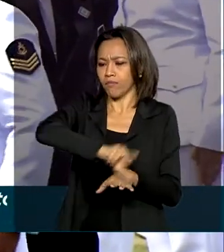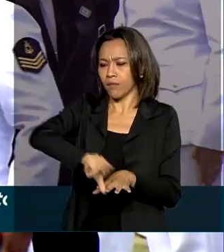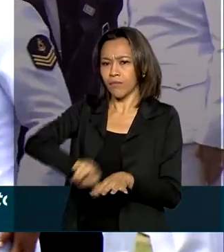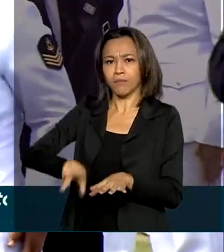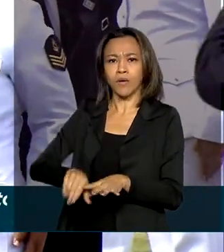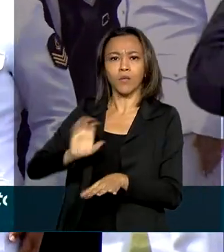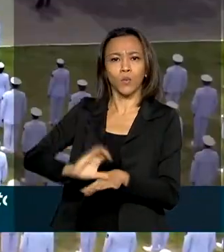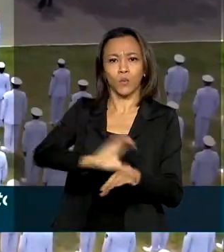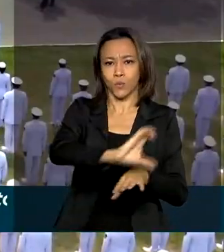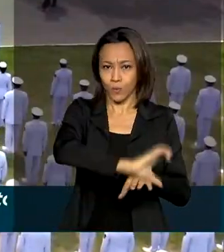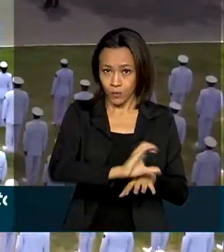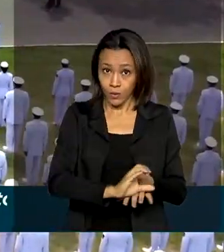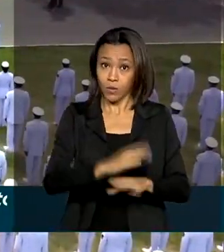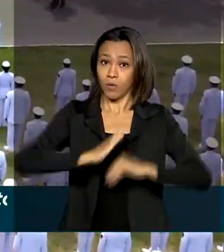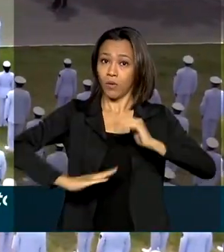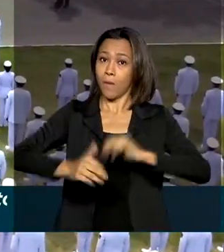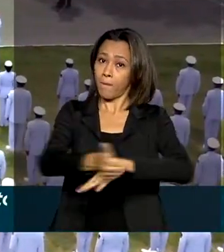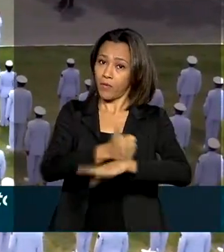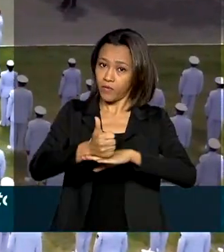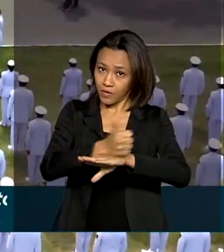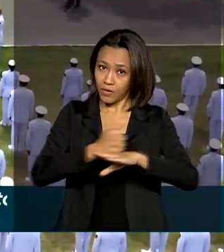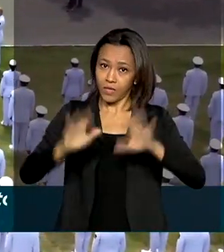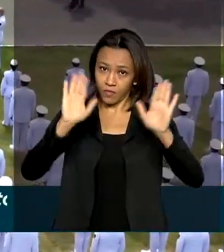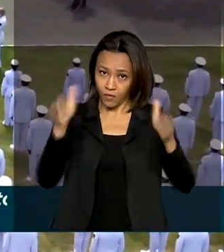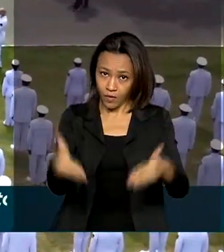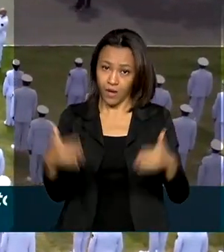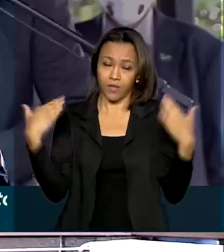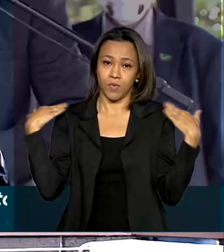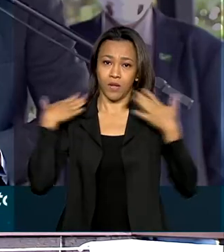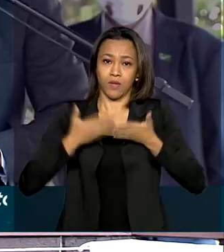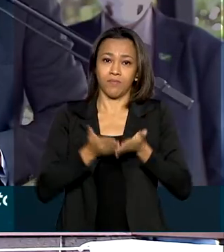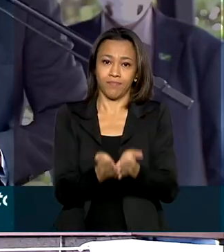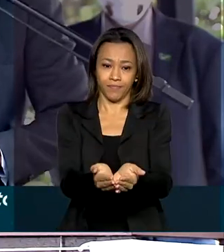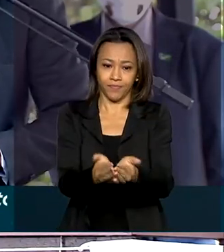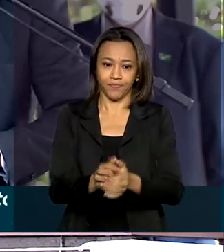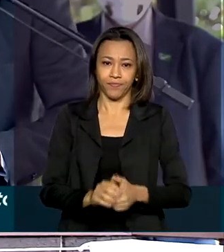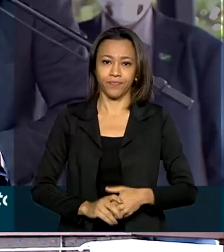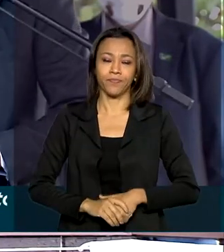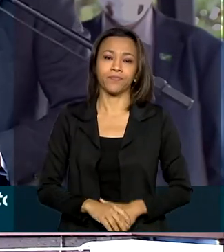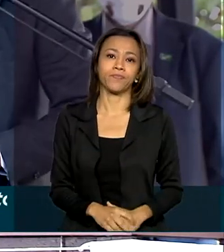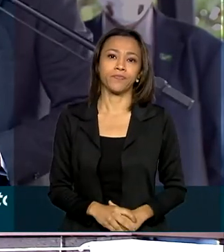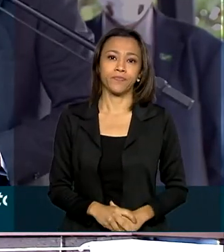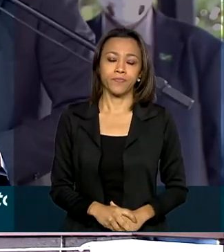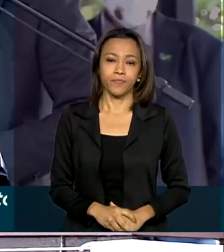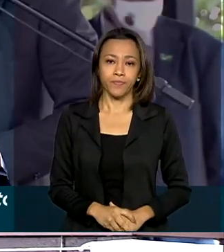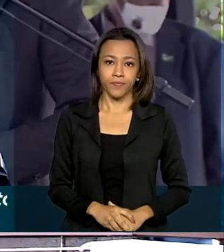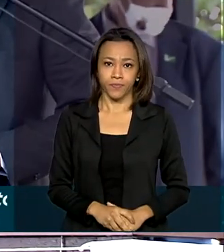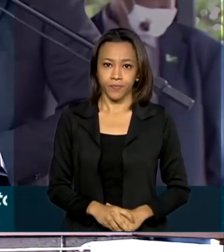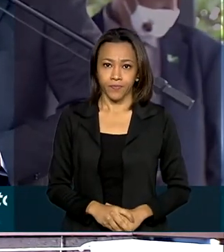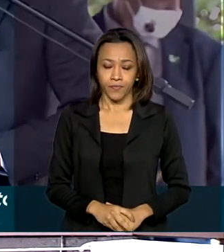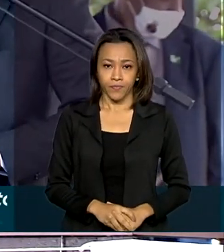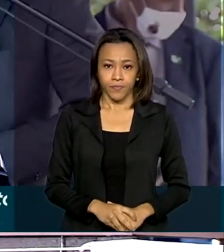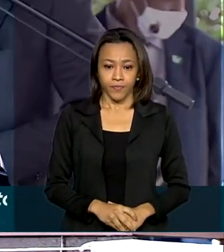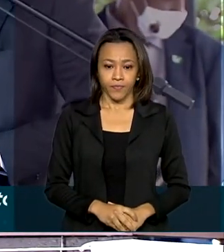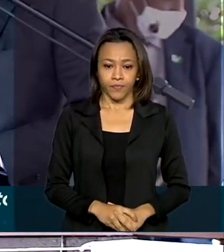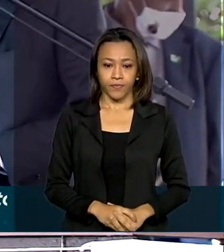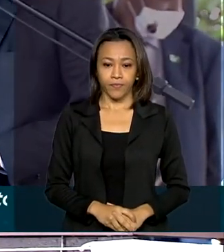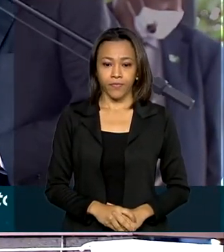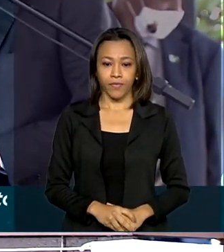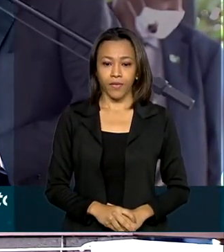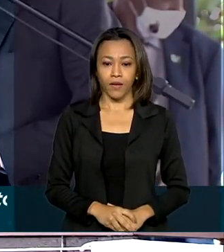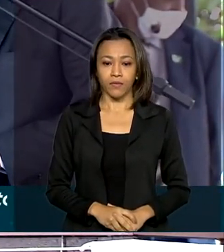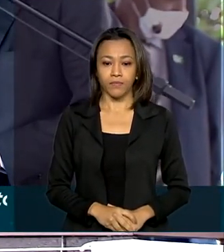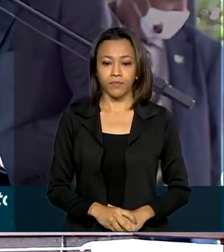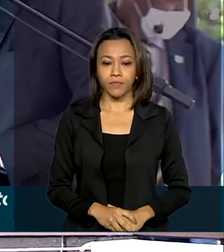capacitação profissional voltados para a Marinha do Brasil. Este é o momento que marcará a vida de cada um dos